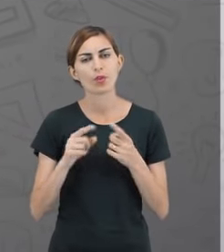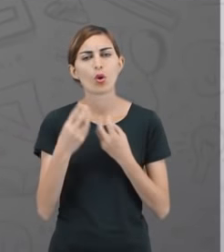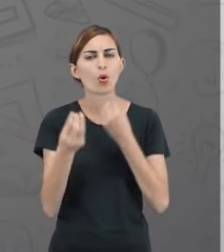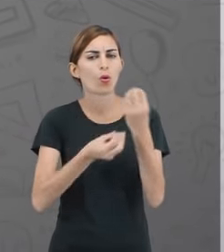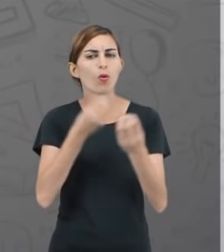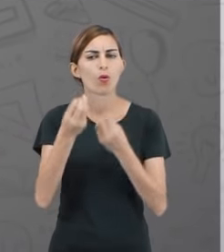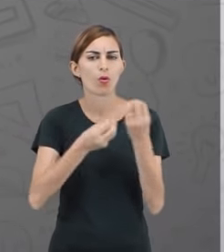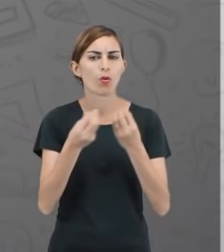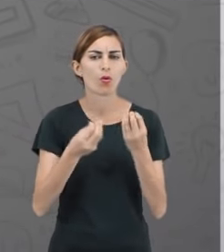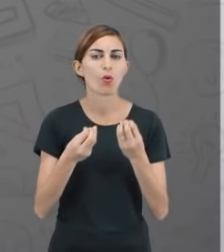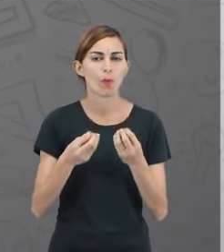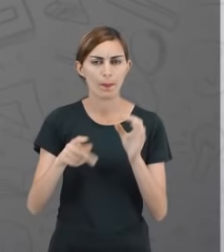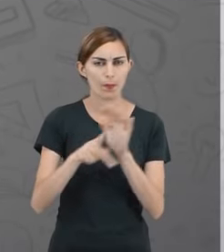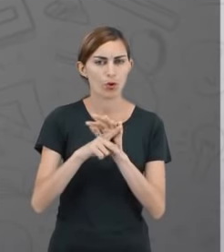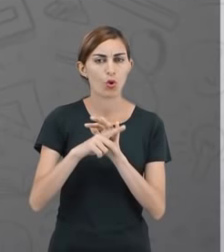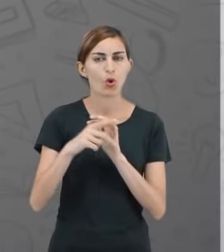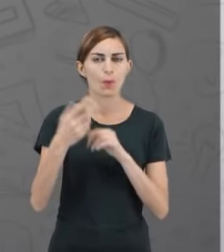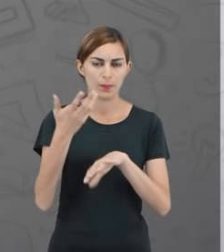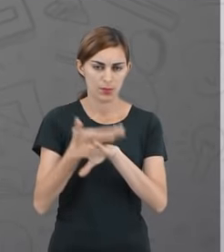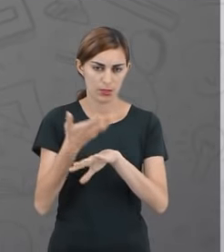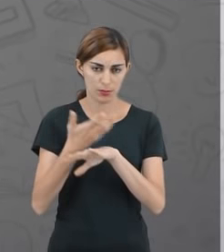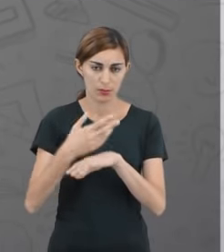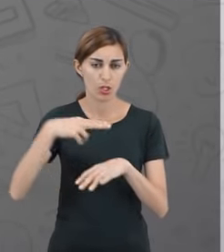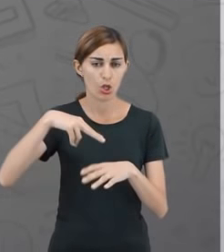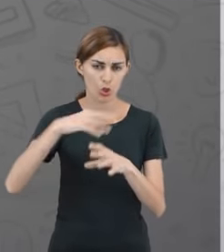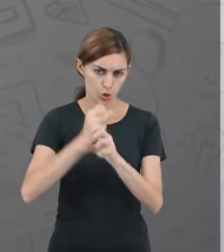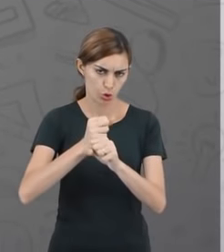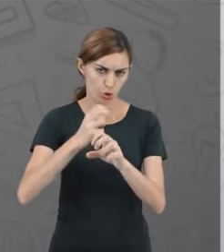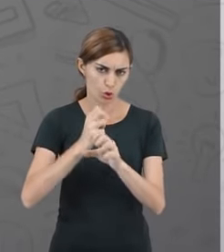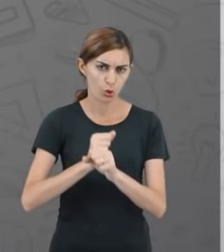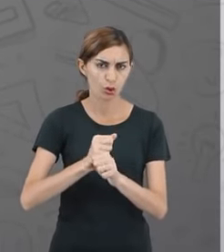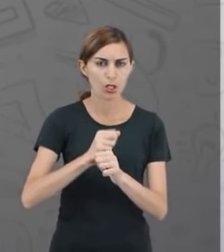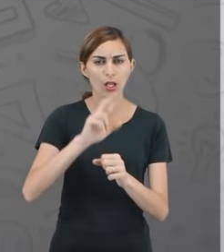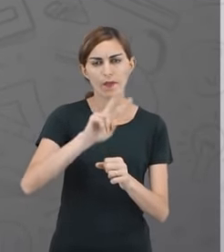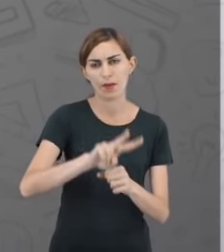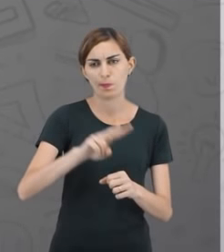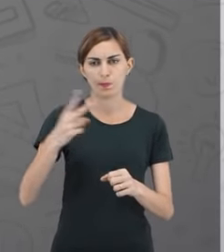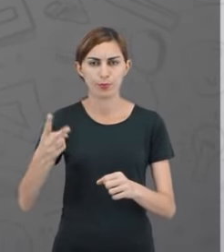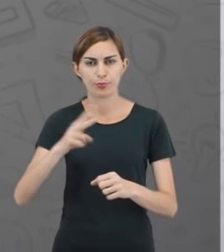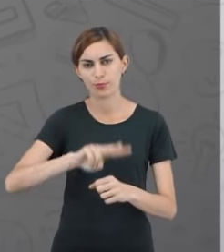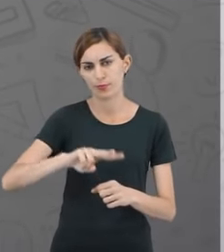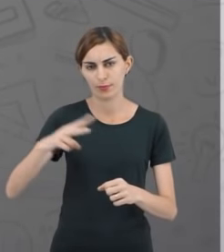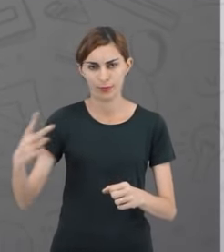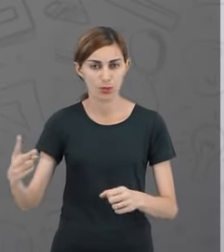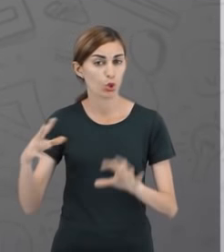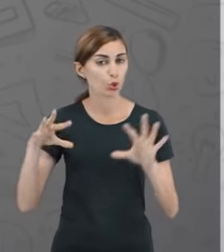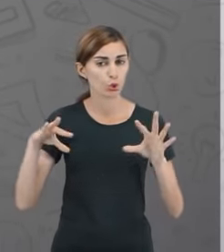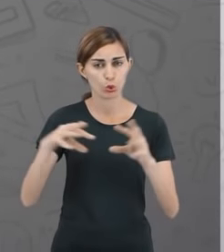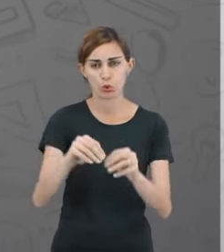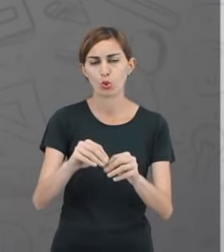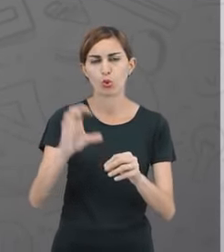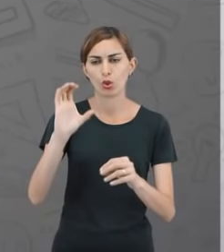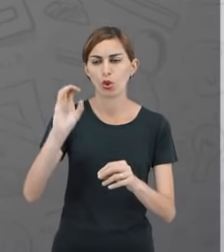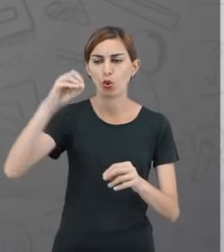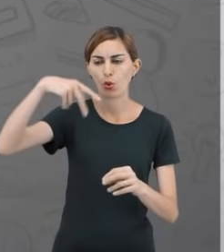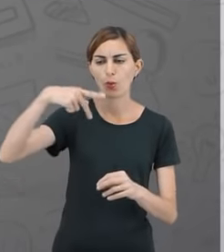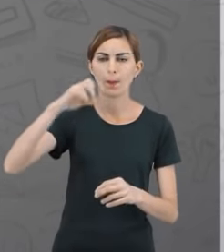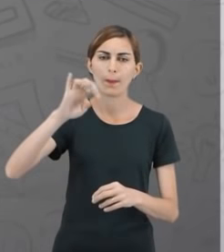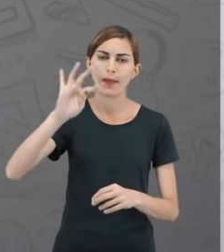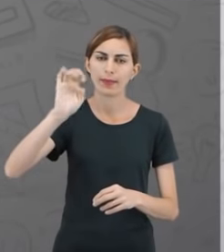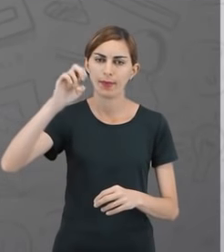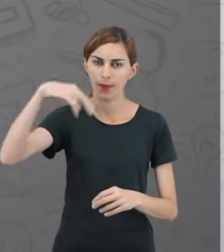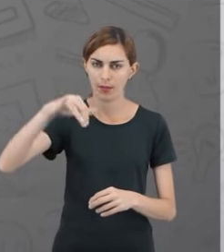Como ela é da disciplina, essa nota que você tirou, ela vai ser replicada para todas as competências da